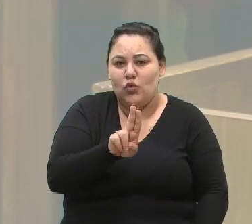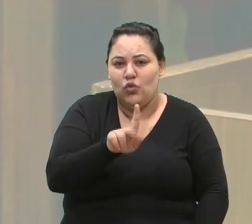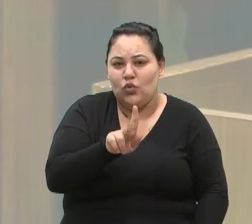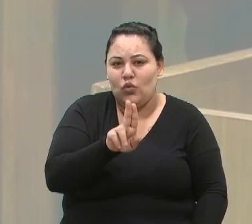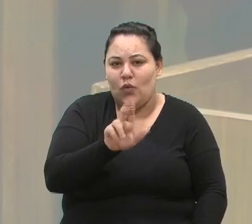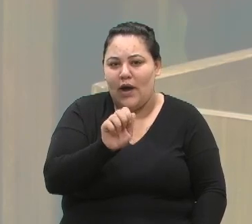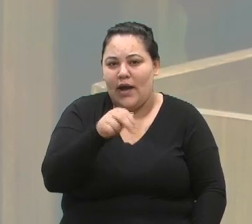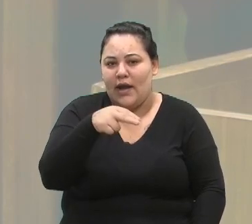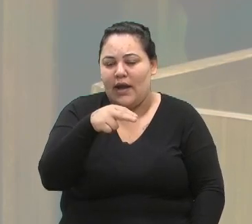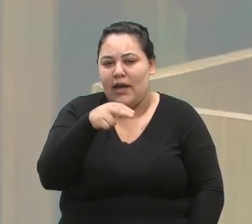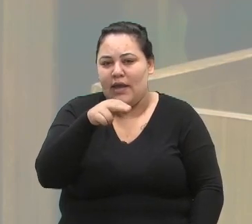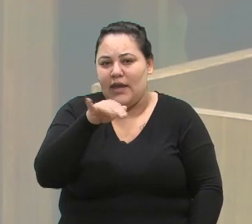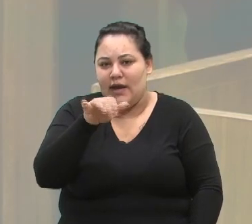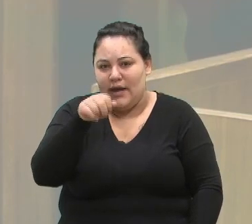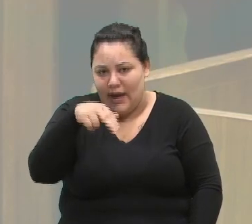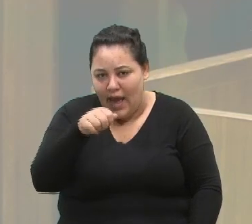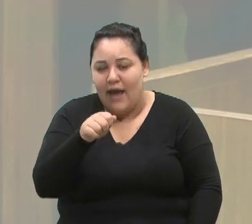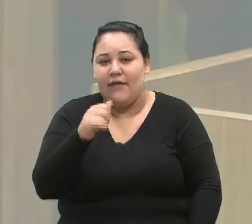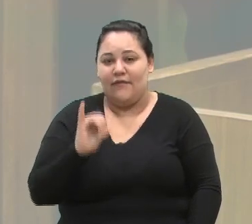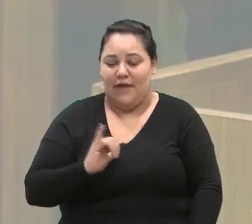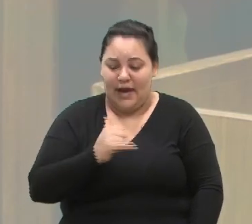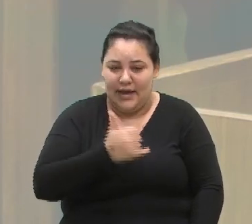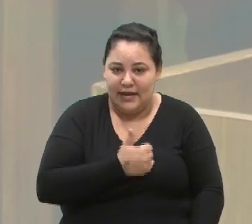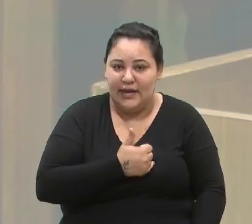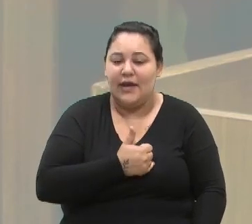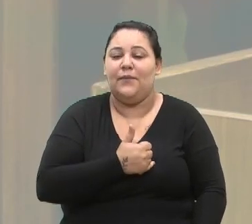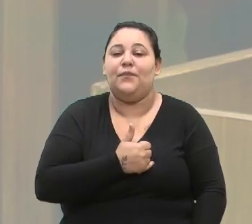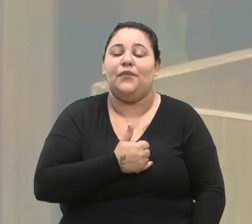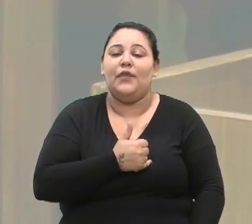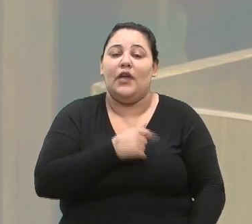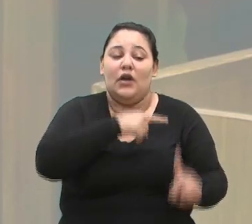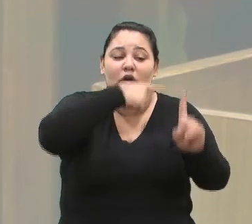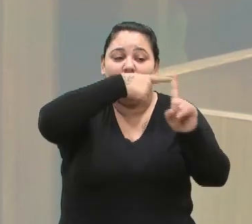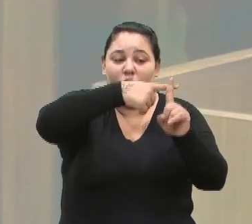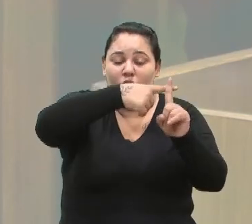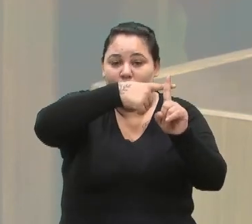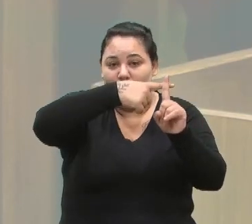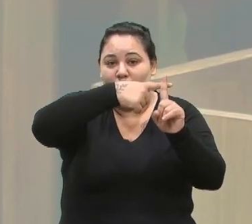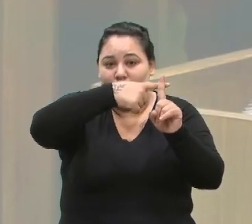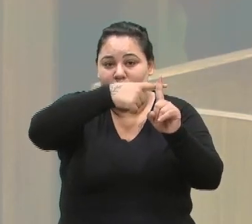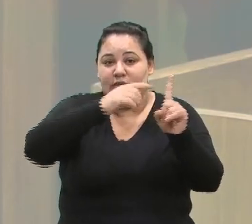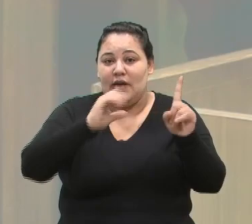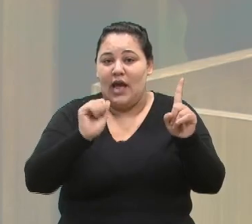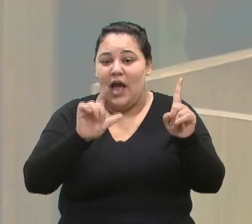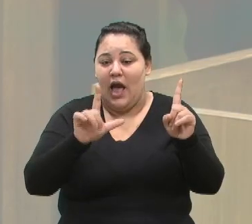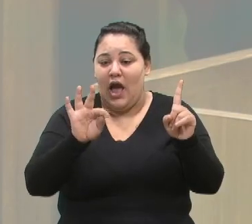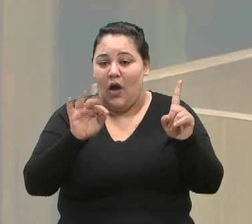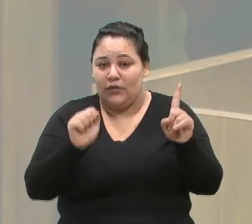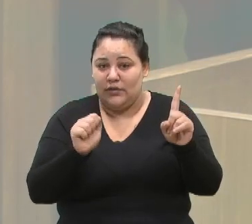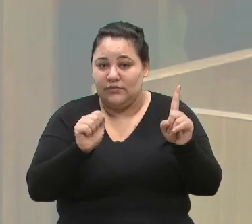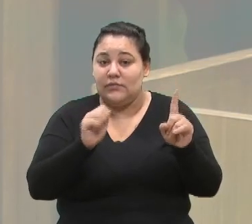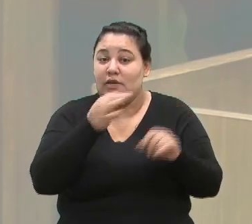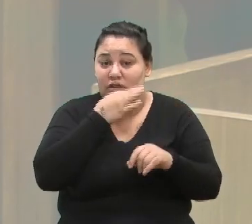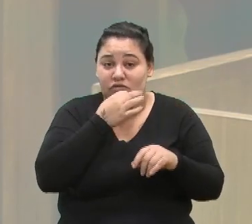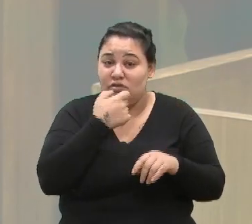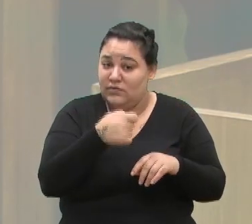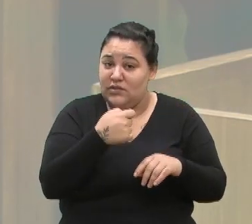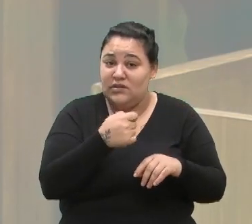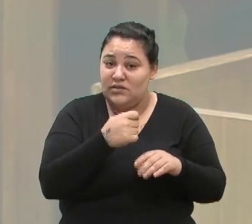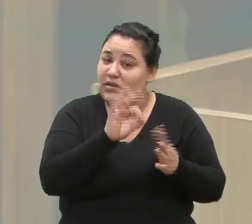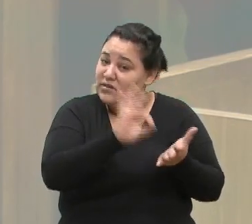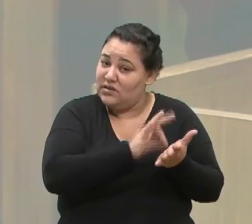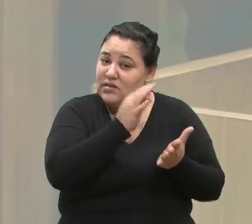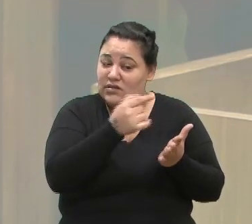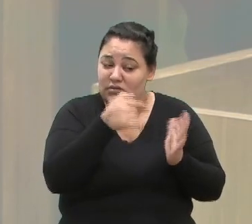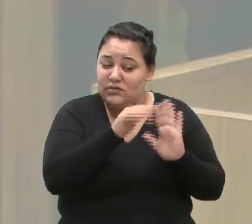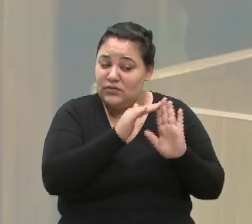Vacaria 4, Cruz Alta 53, enfim. Caxias precisa se inscrever também neste programa para o futuro, termos lá